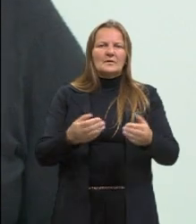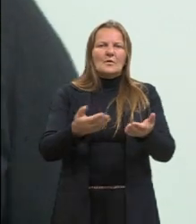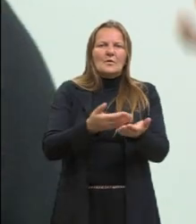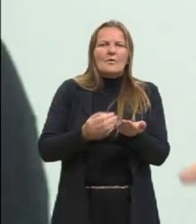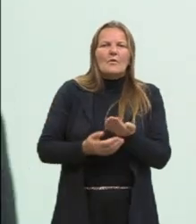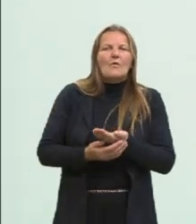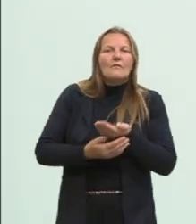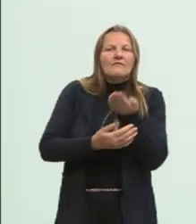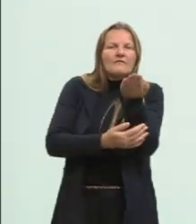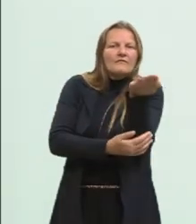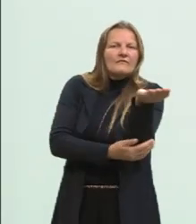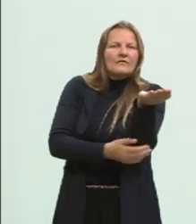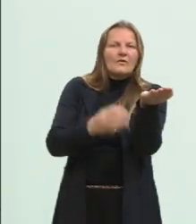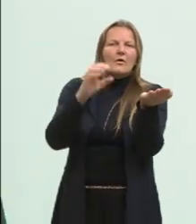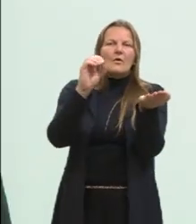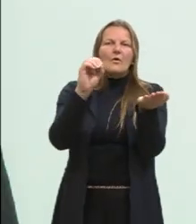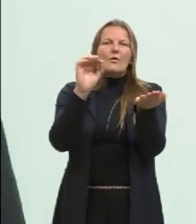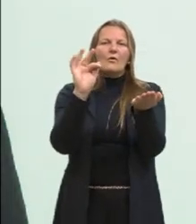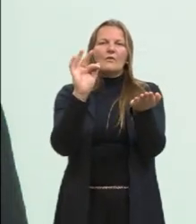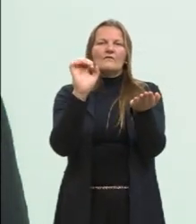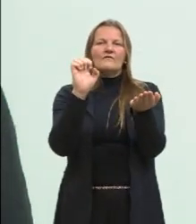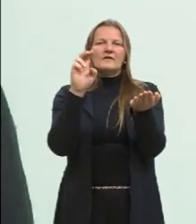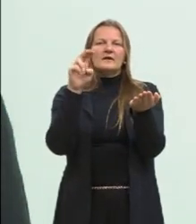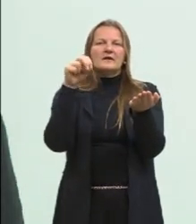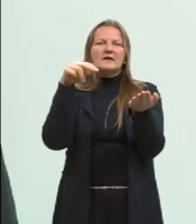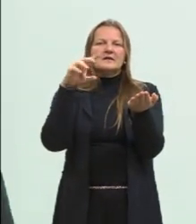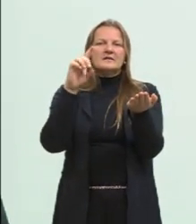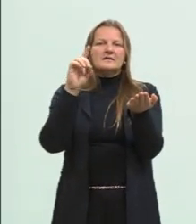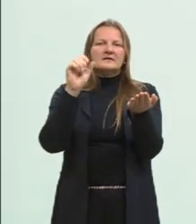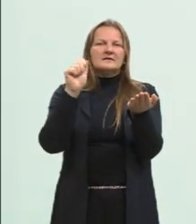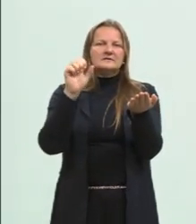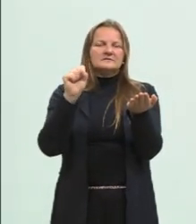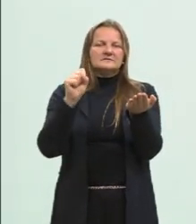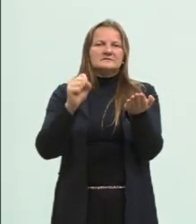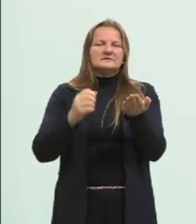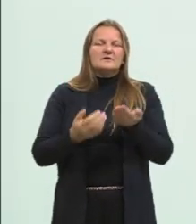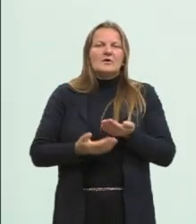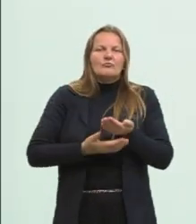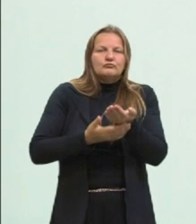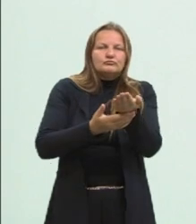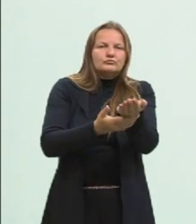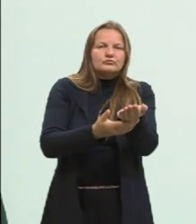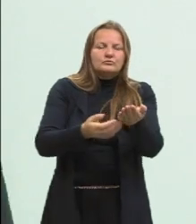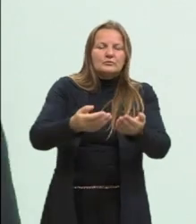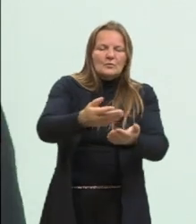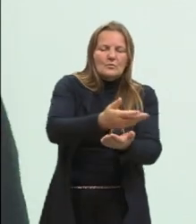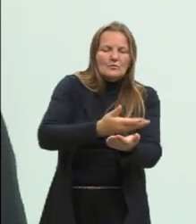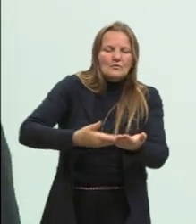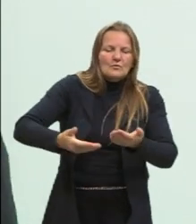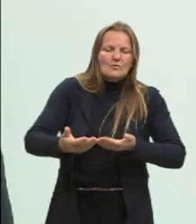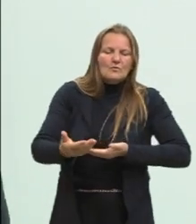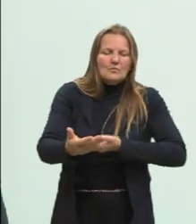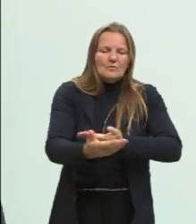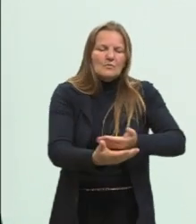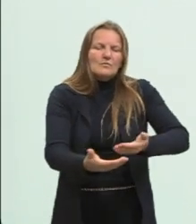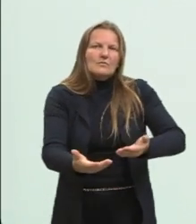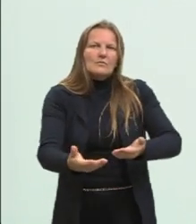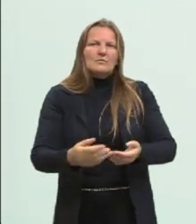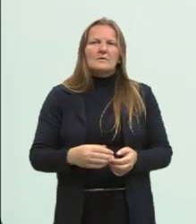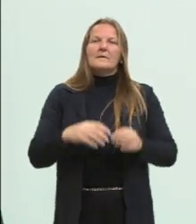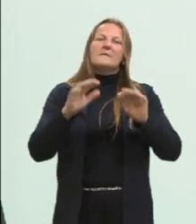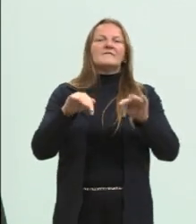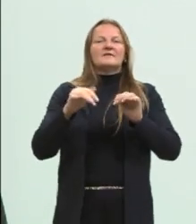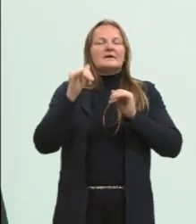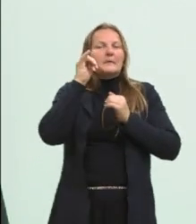oferecer aos espíritos coisas, alimentos, que pudessem fazer com que eles não fizessem